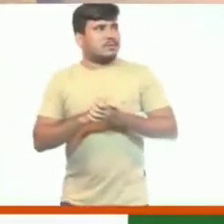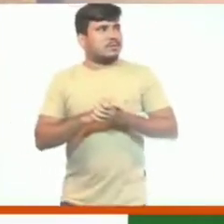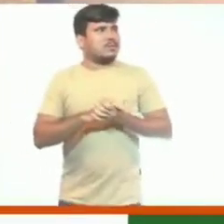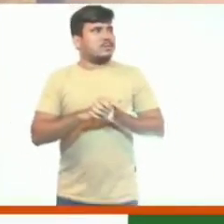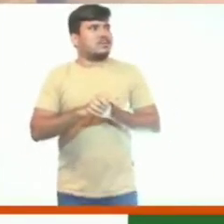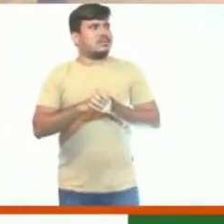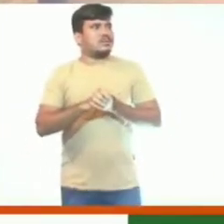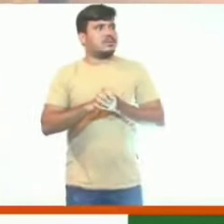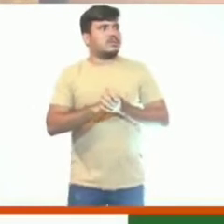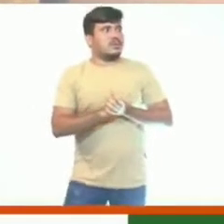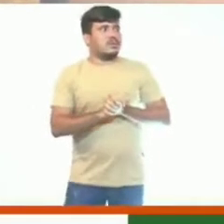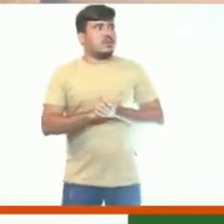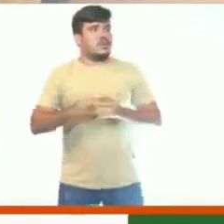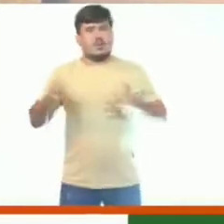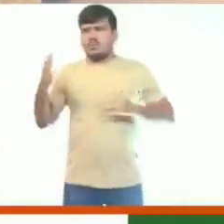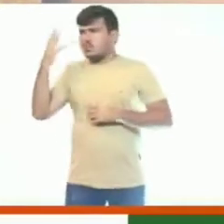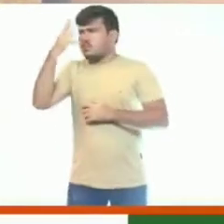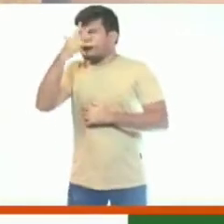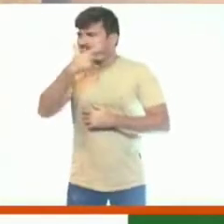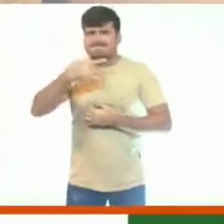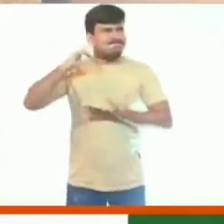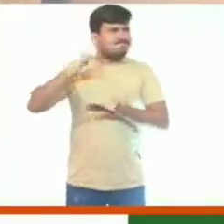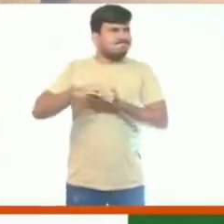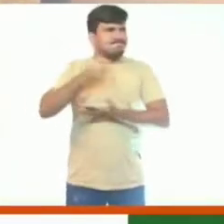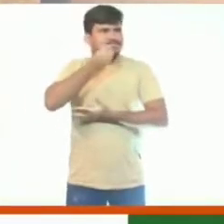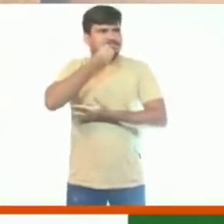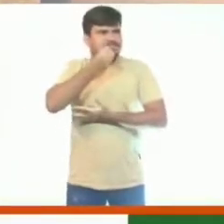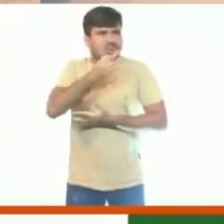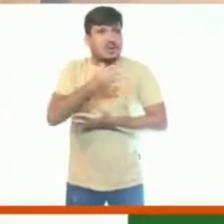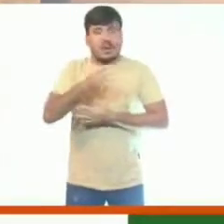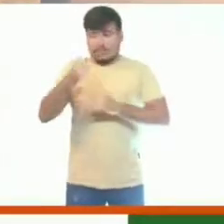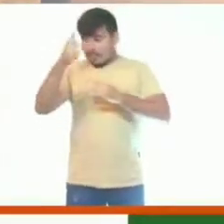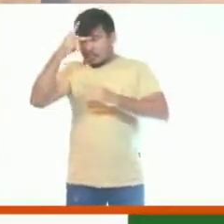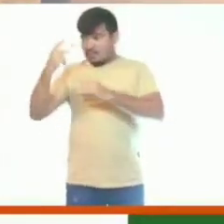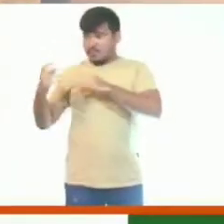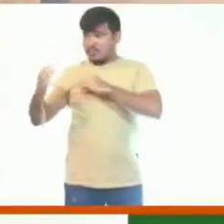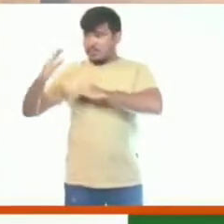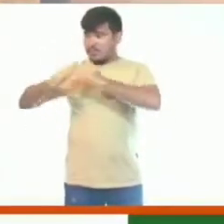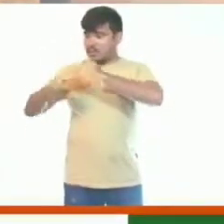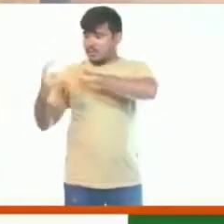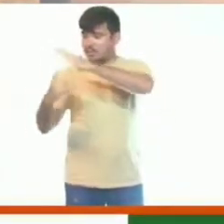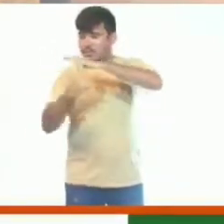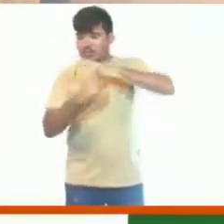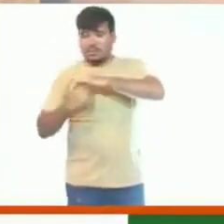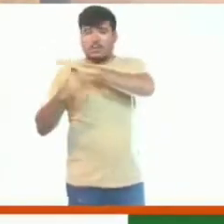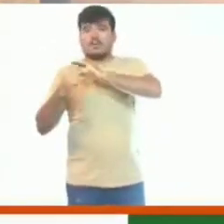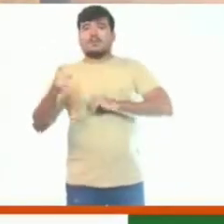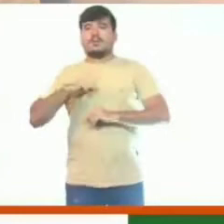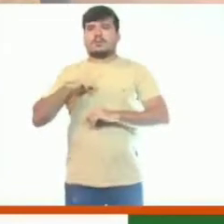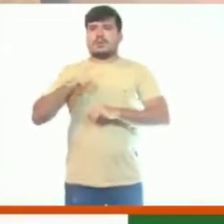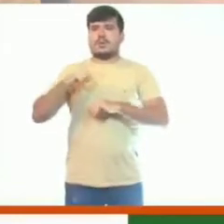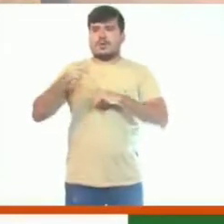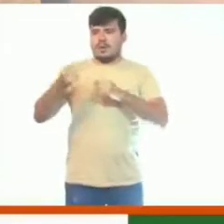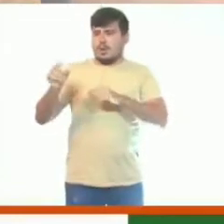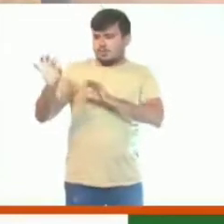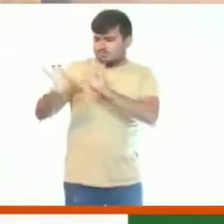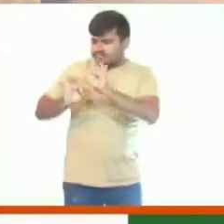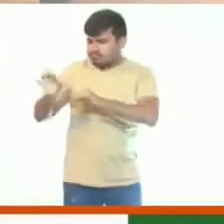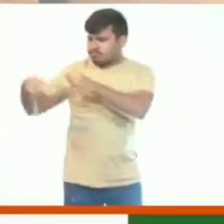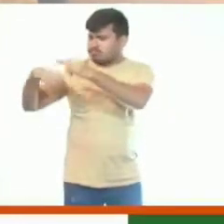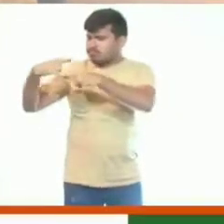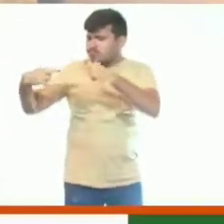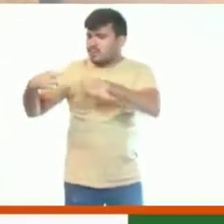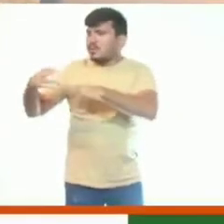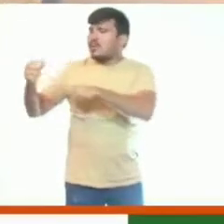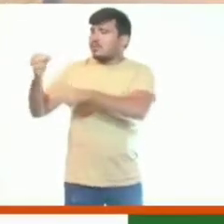de primeiro mundo. lindo demais, ficou lindo demais os barraqueiros. Nós fizemos aqui uma reciclagem, até